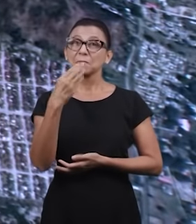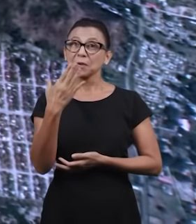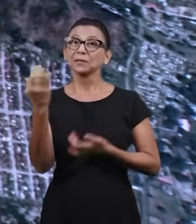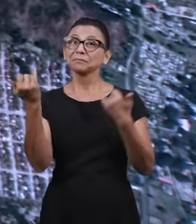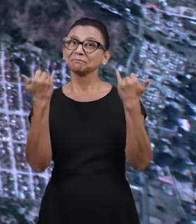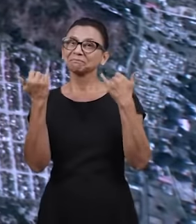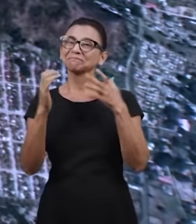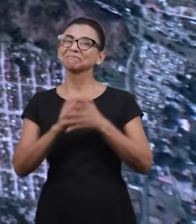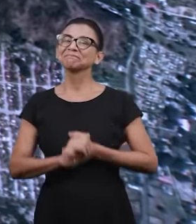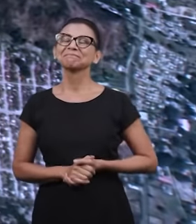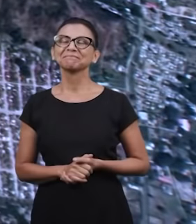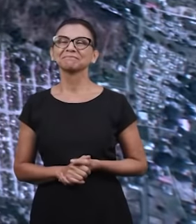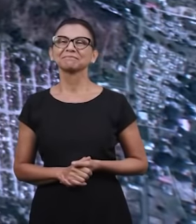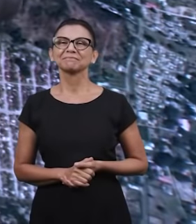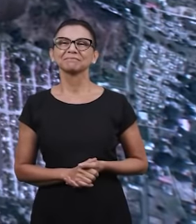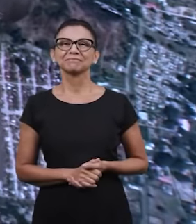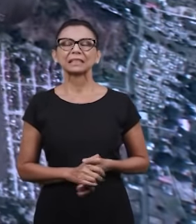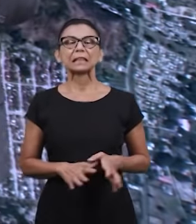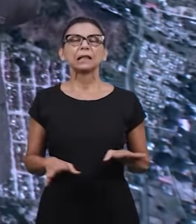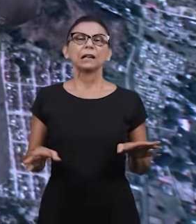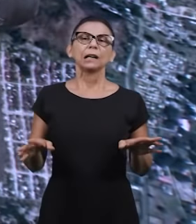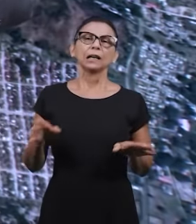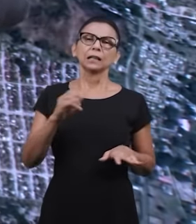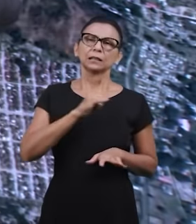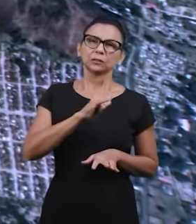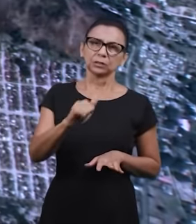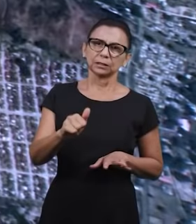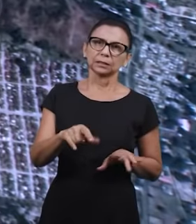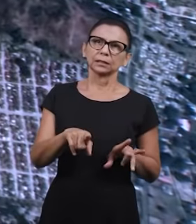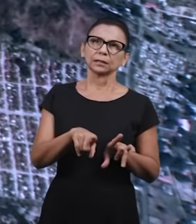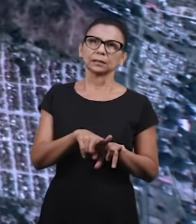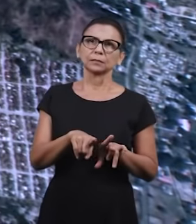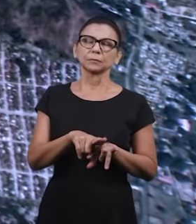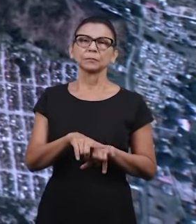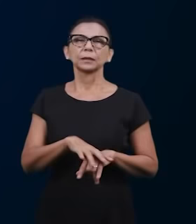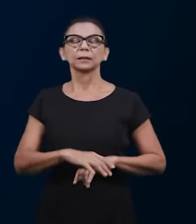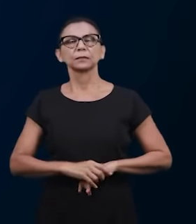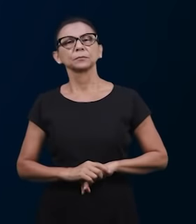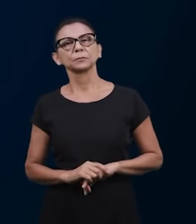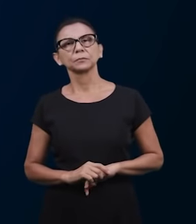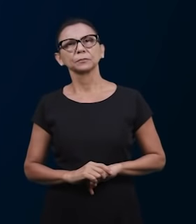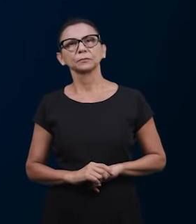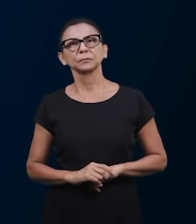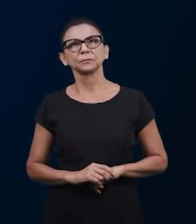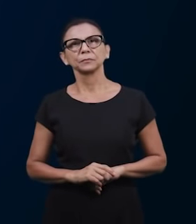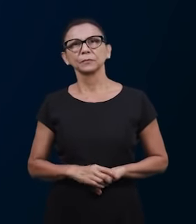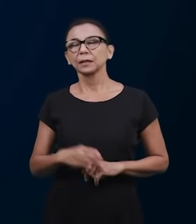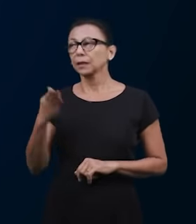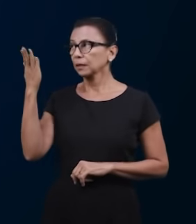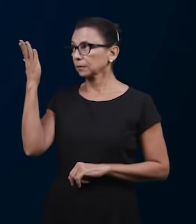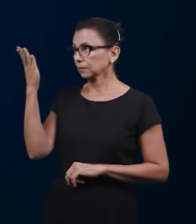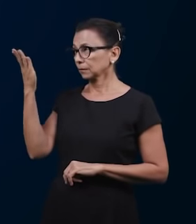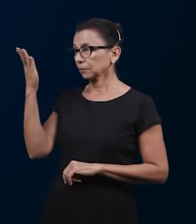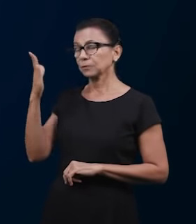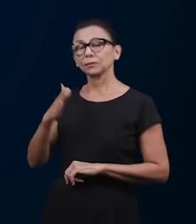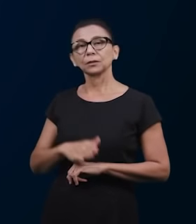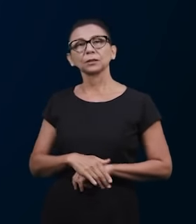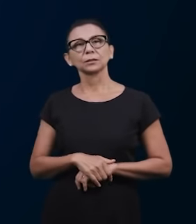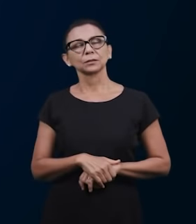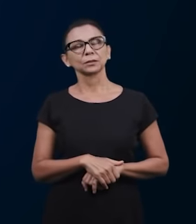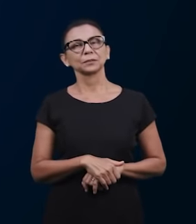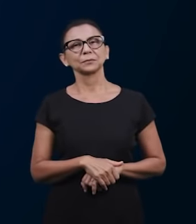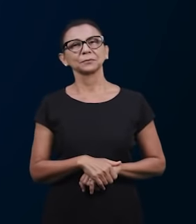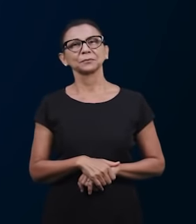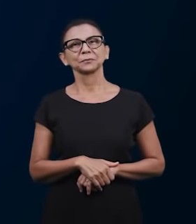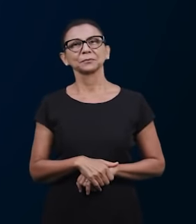essa informação para os nossos irmãos. Nós queremos também dizer para os irmãos que uma foto que nós estamos mostrando agora,